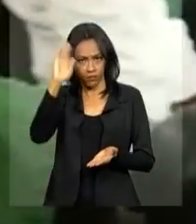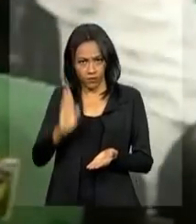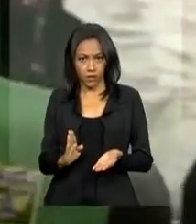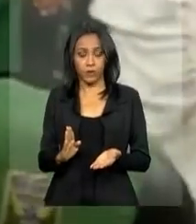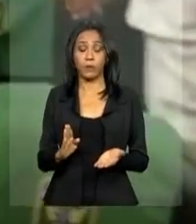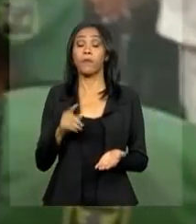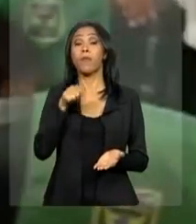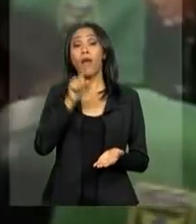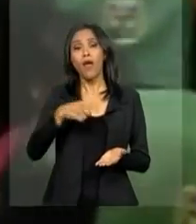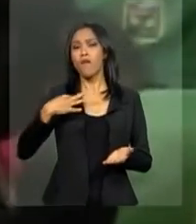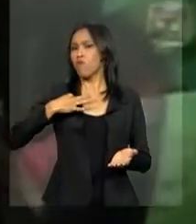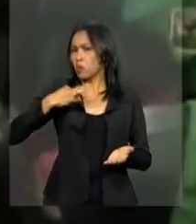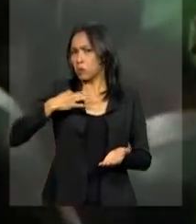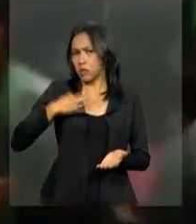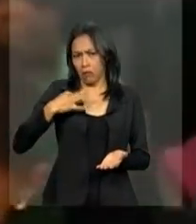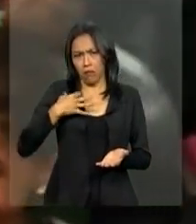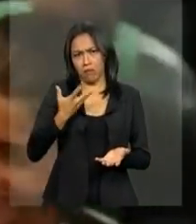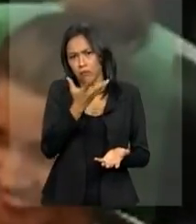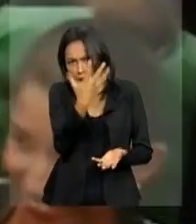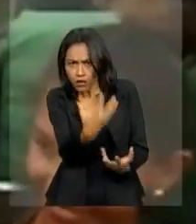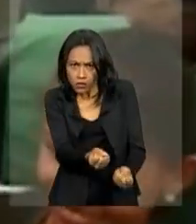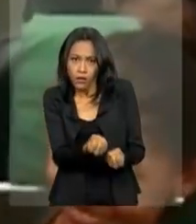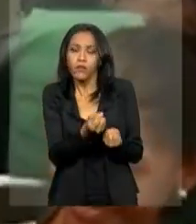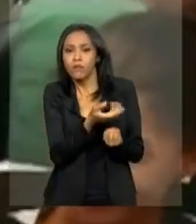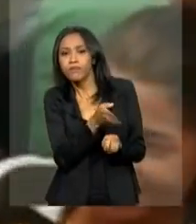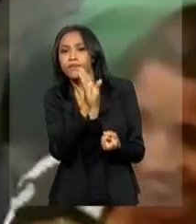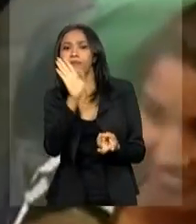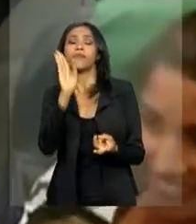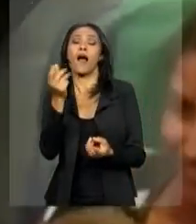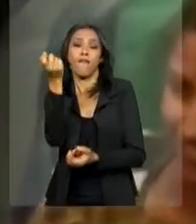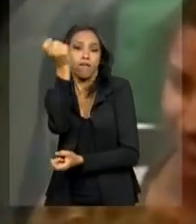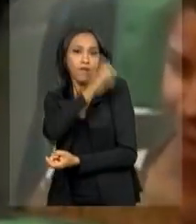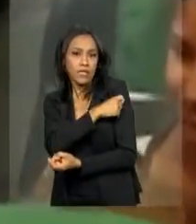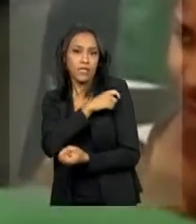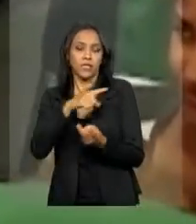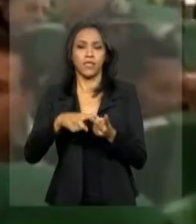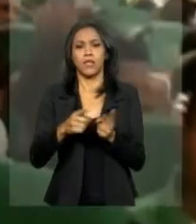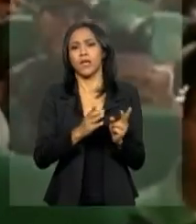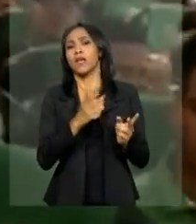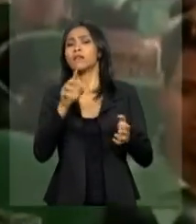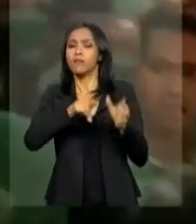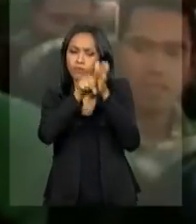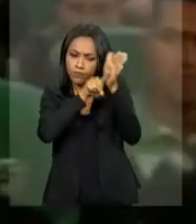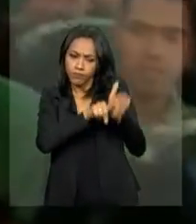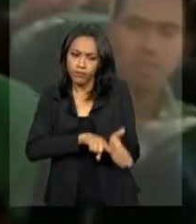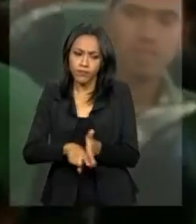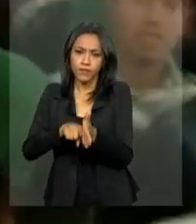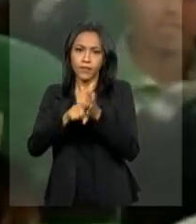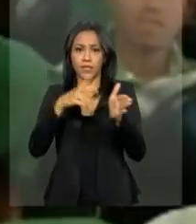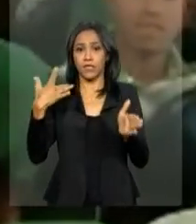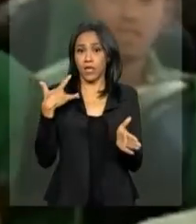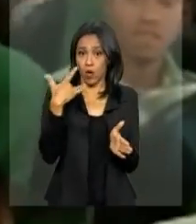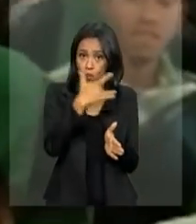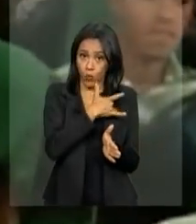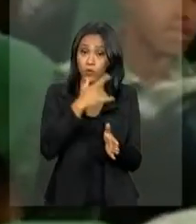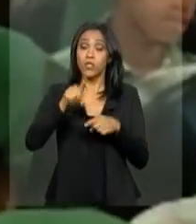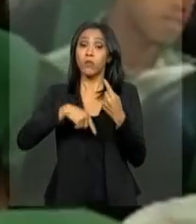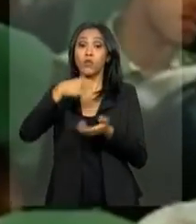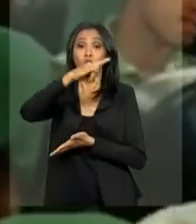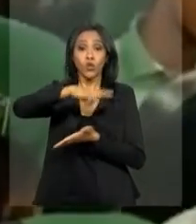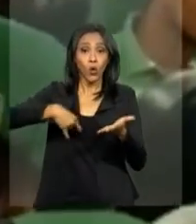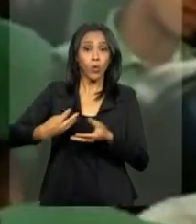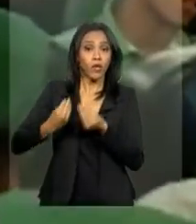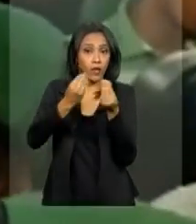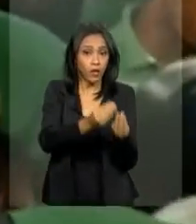participação é voluntária e todos que aceitam são vacinados, passam por exames de saúde e recebem documentos brasileiros, como o